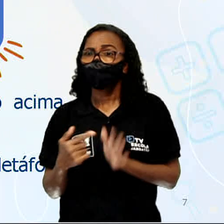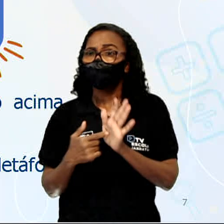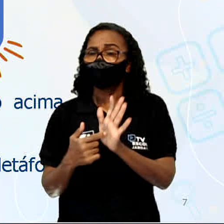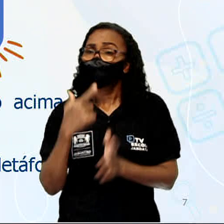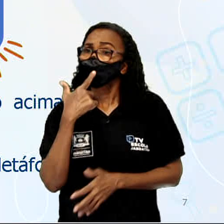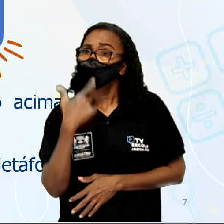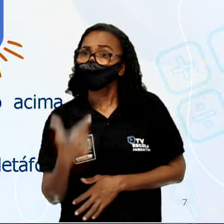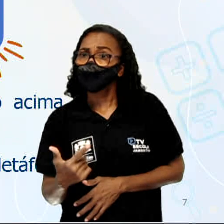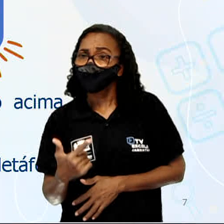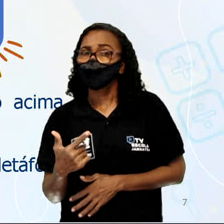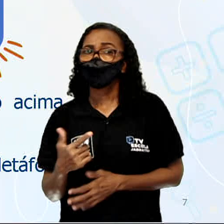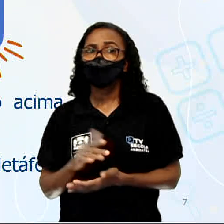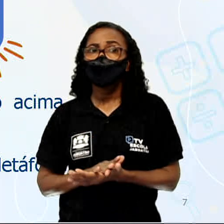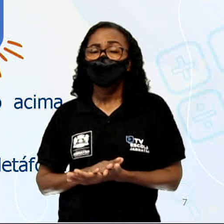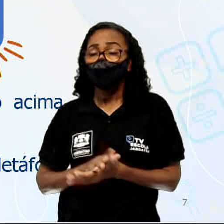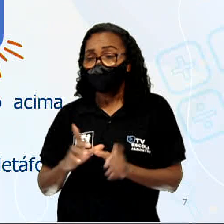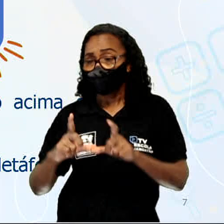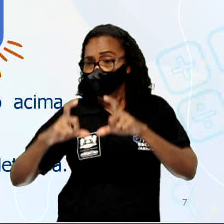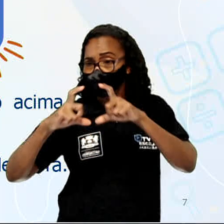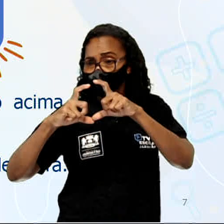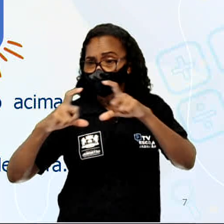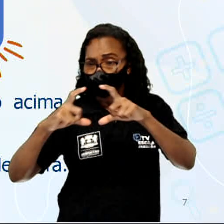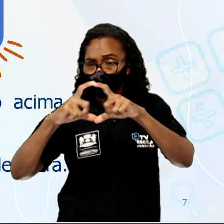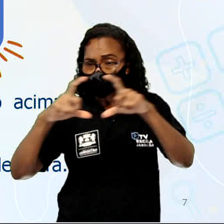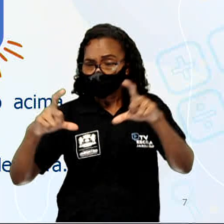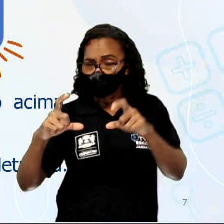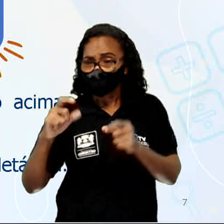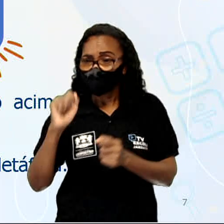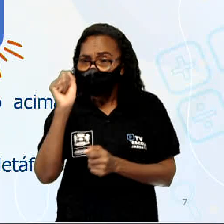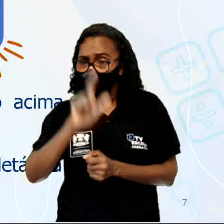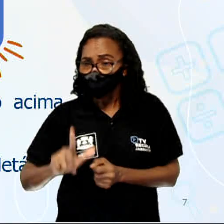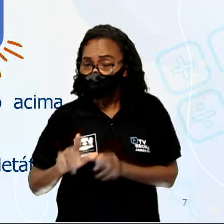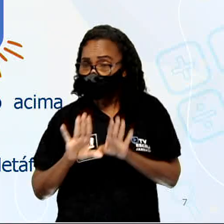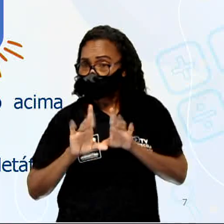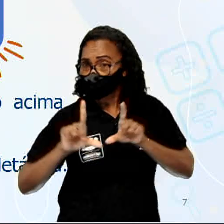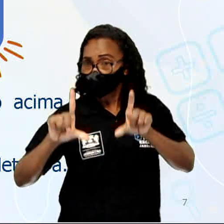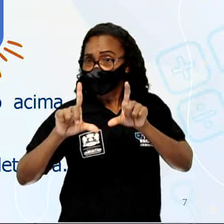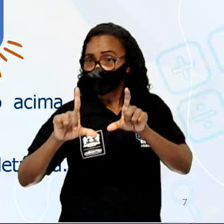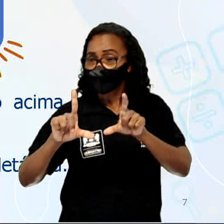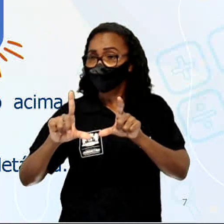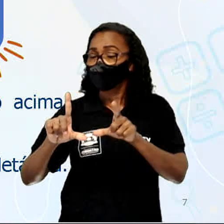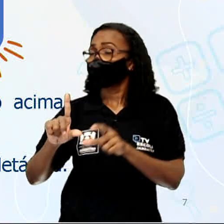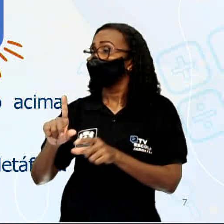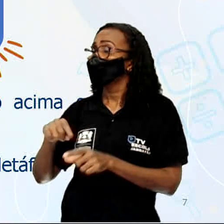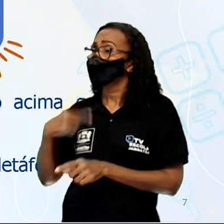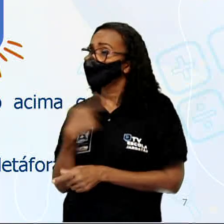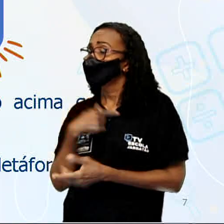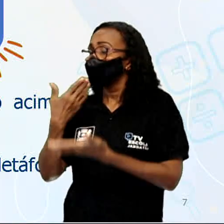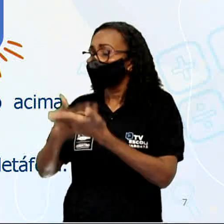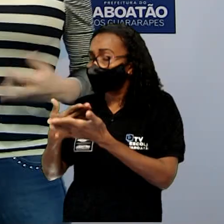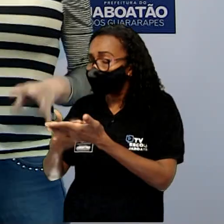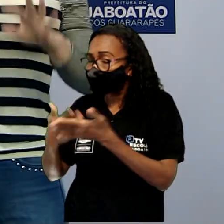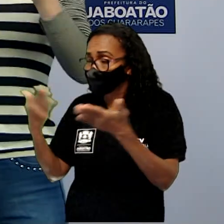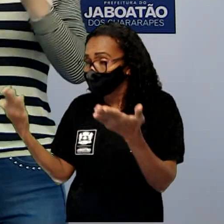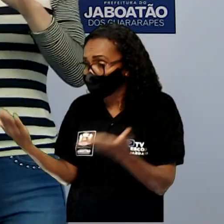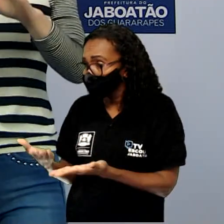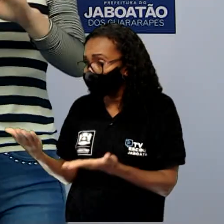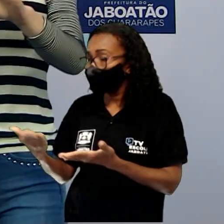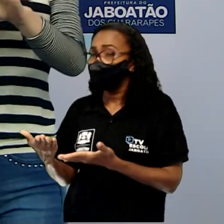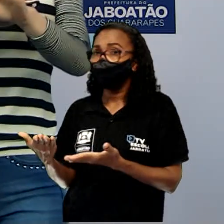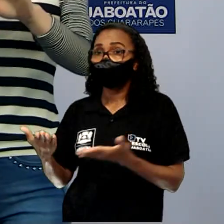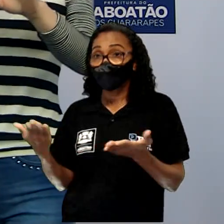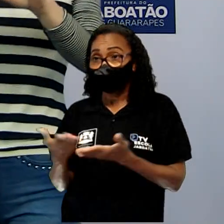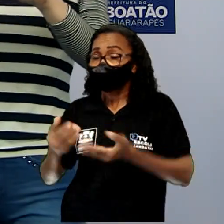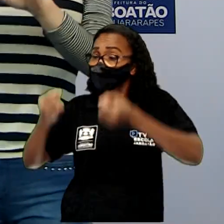nessa pequena caixinha em azul destacada, que estudamos hoje? Hoje,